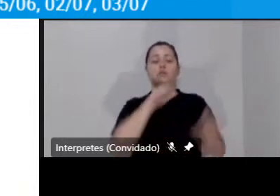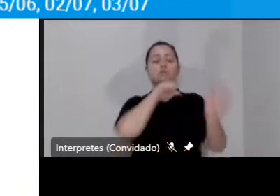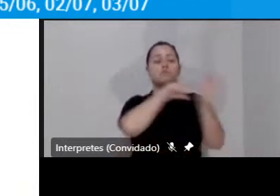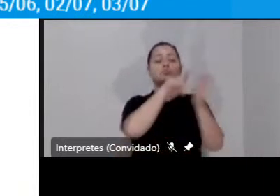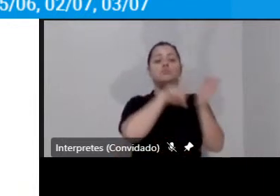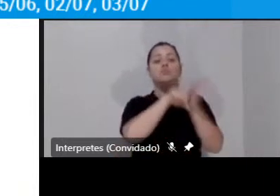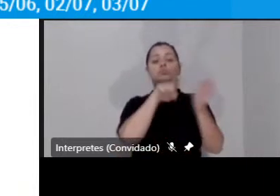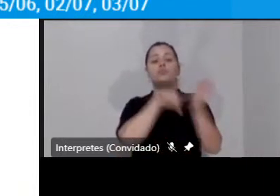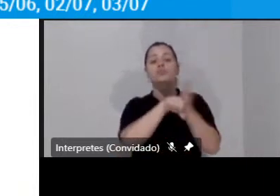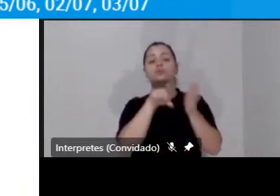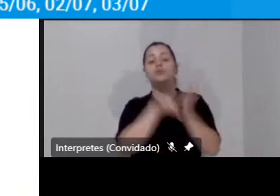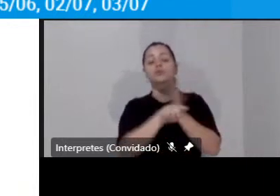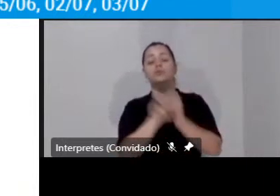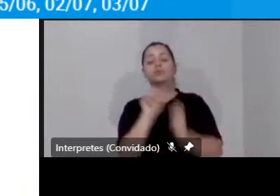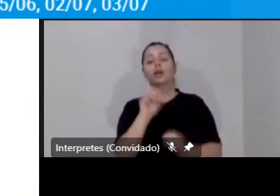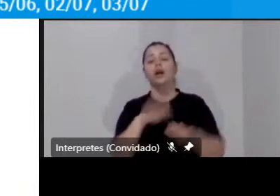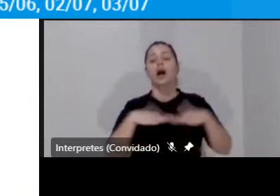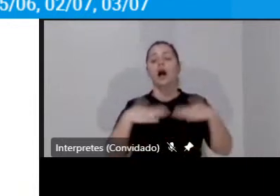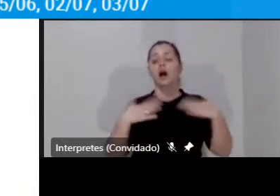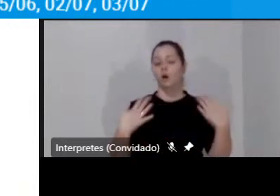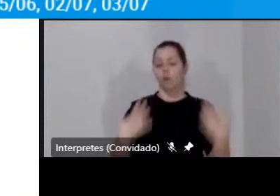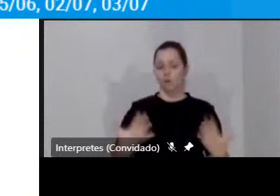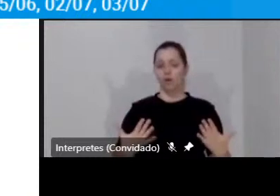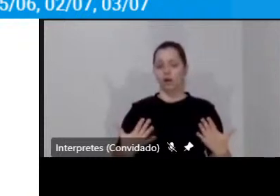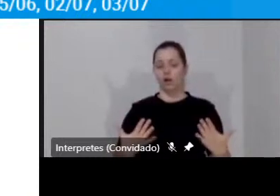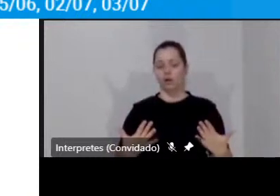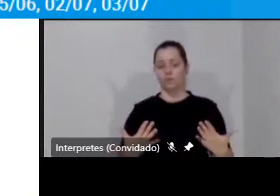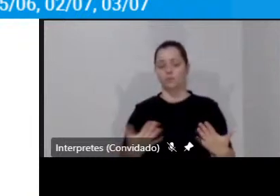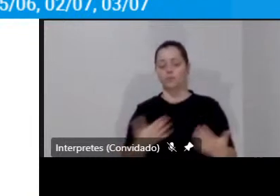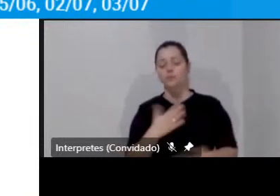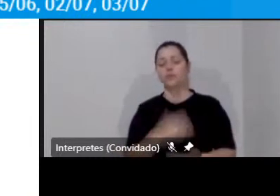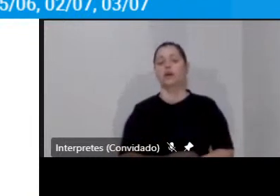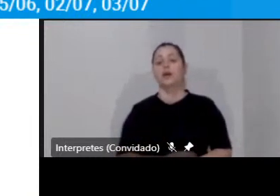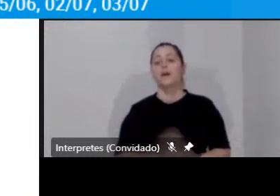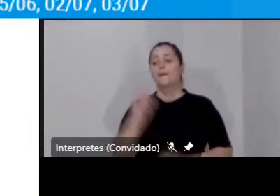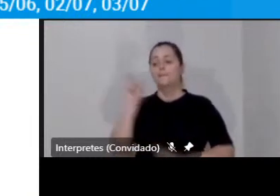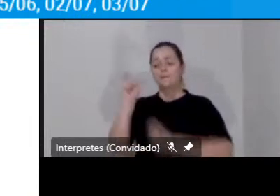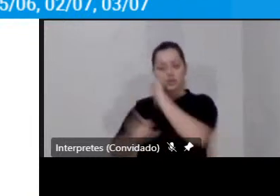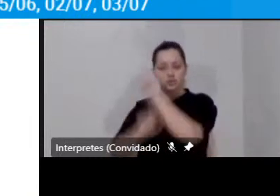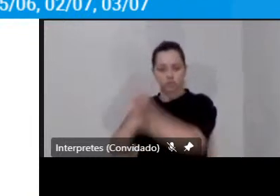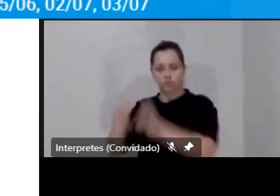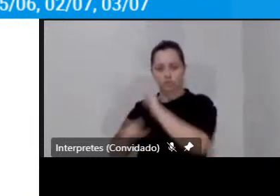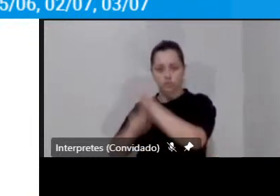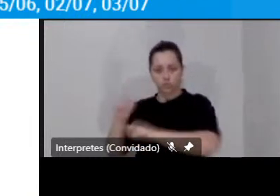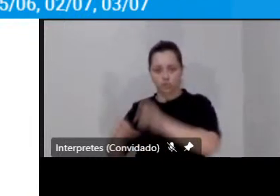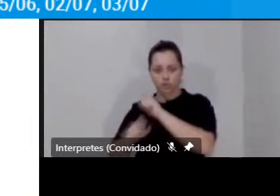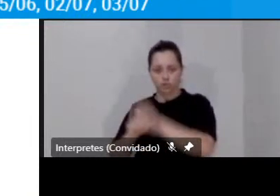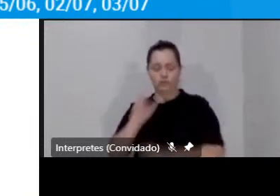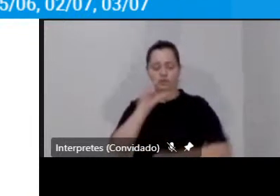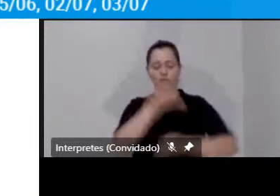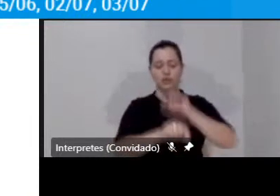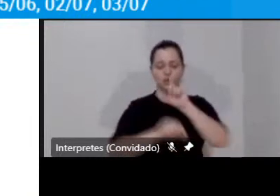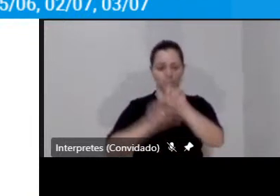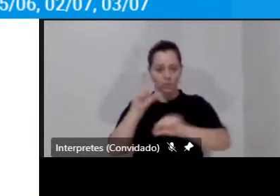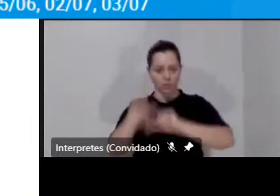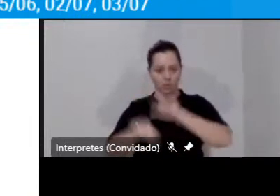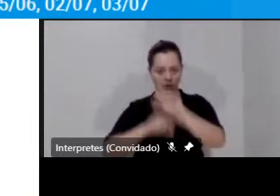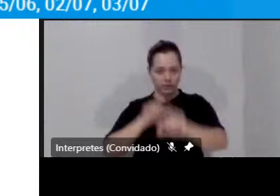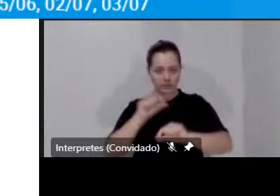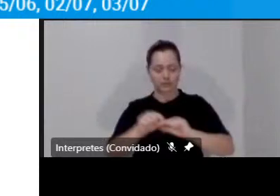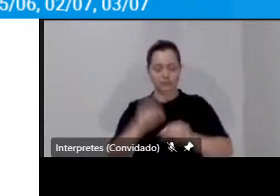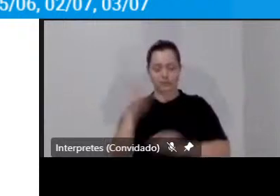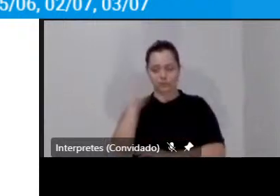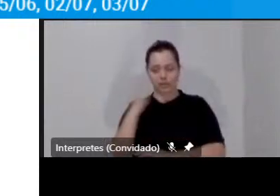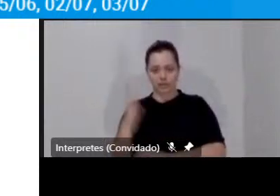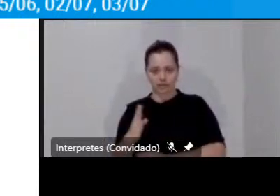qual seria a preferência do brasileiro em